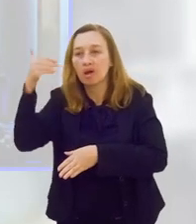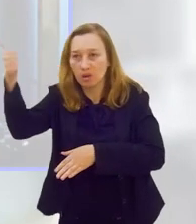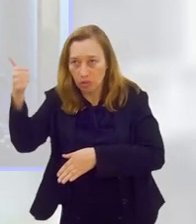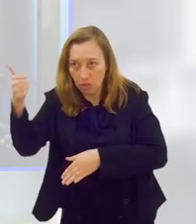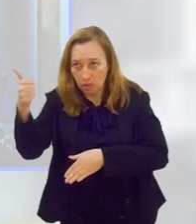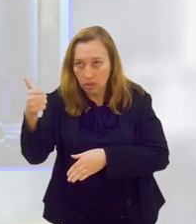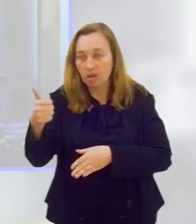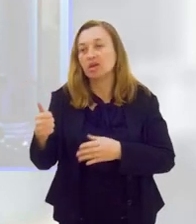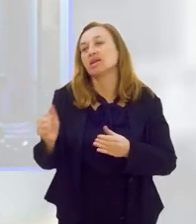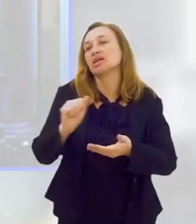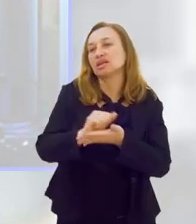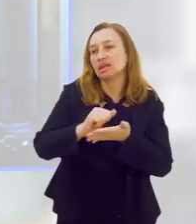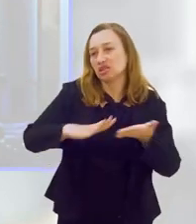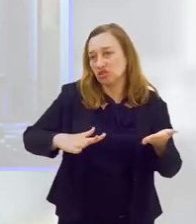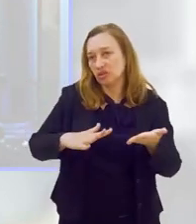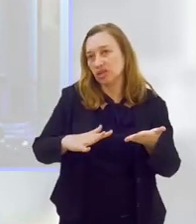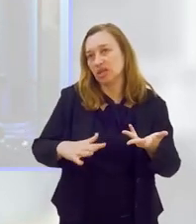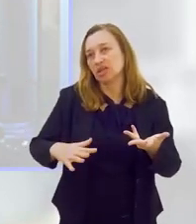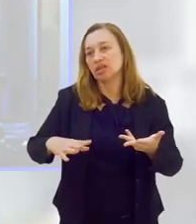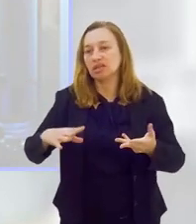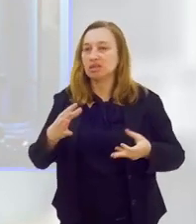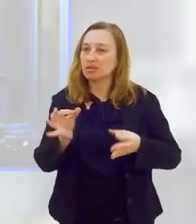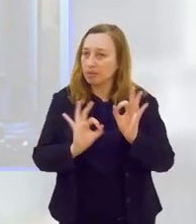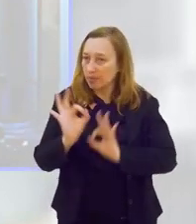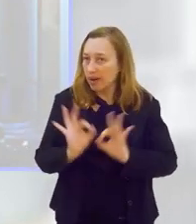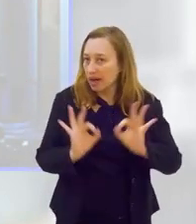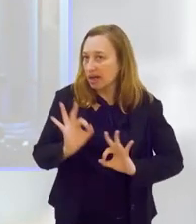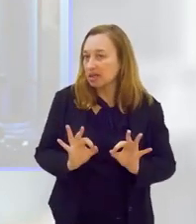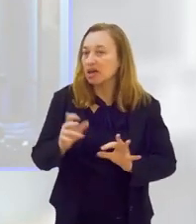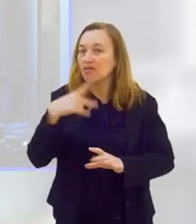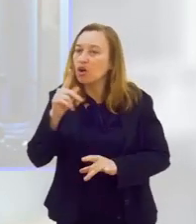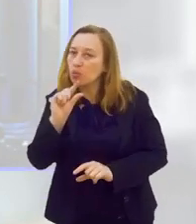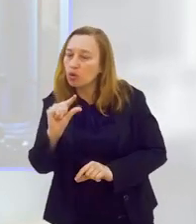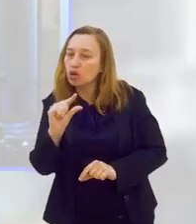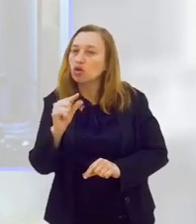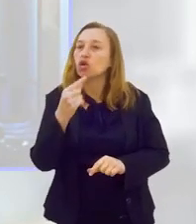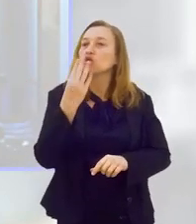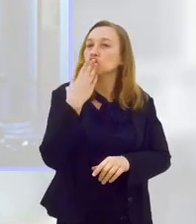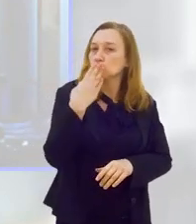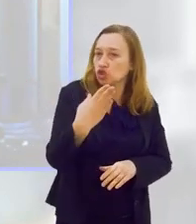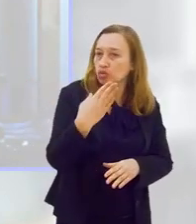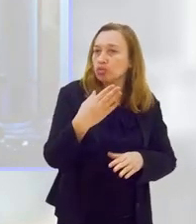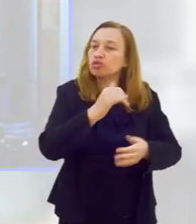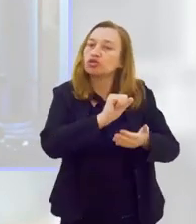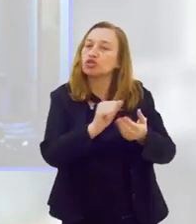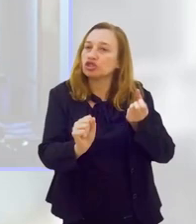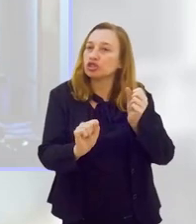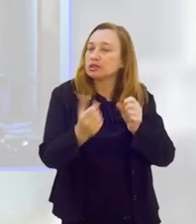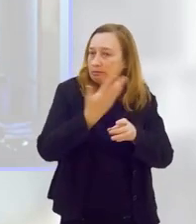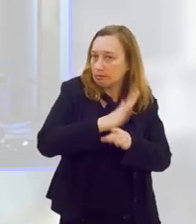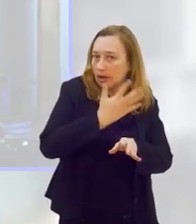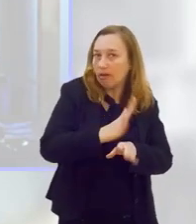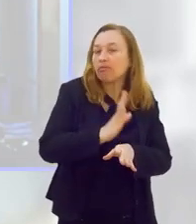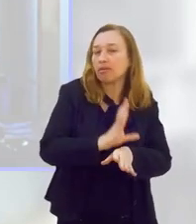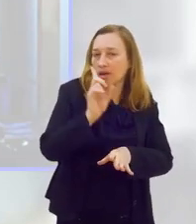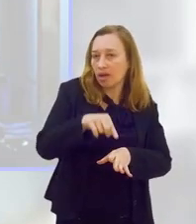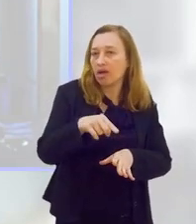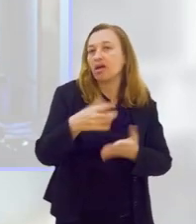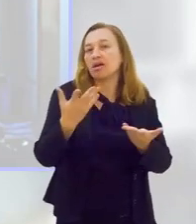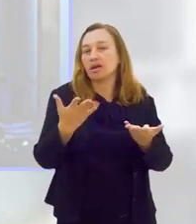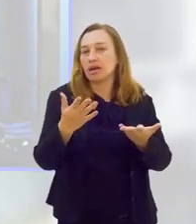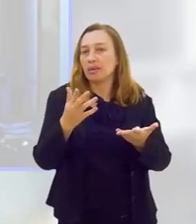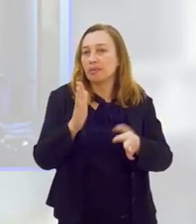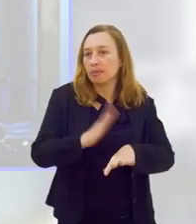de exercício, que são mais recomendados, vamos dizer assim, para quem quer sair do sedentarismo, para quem está com medo de doenças